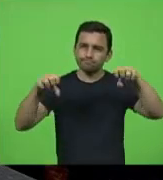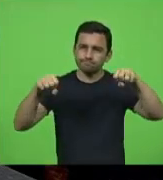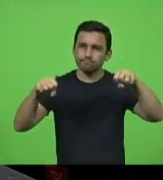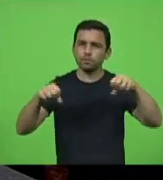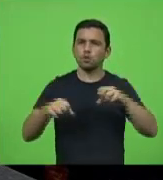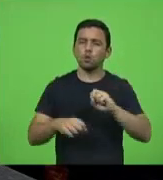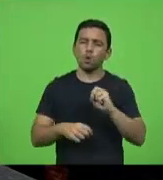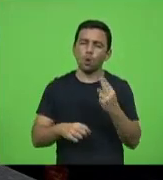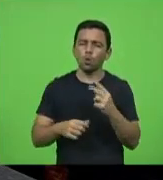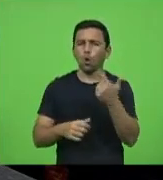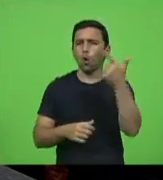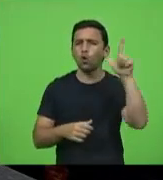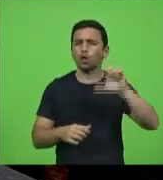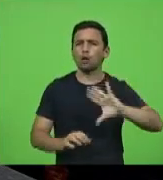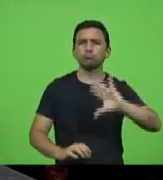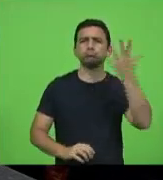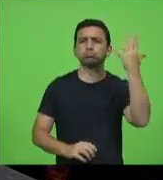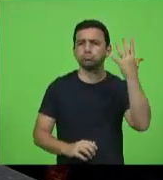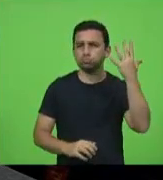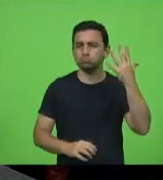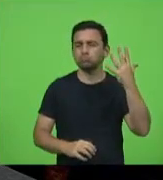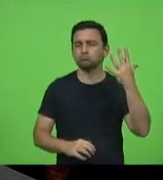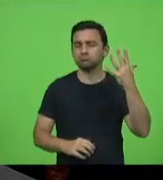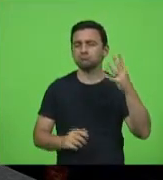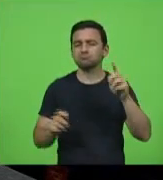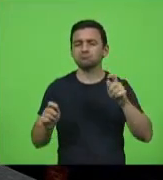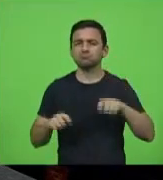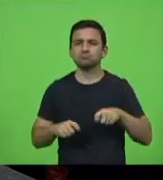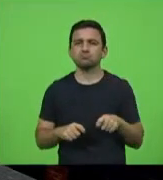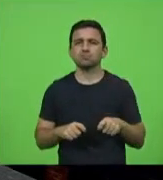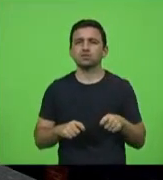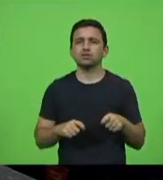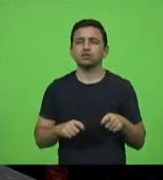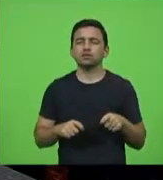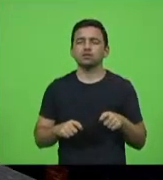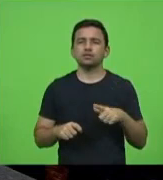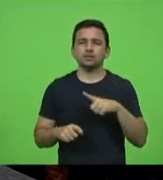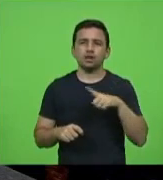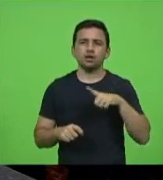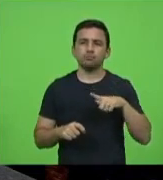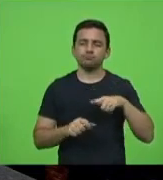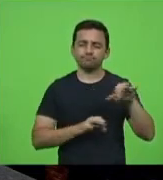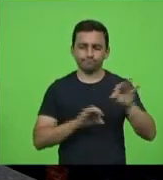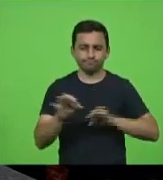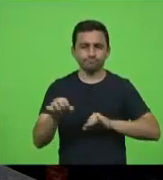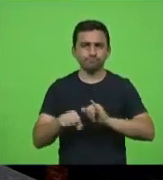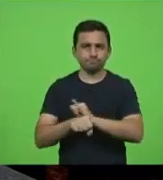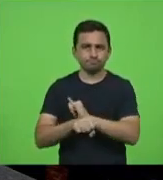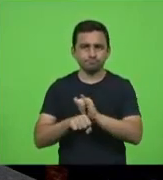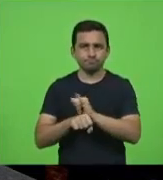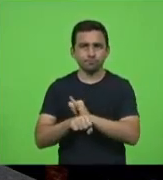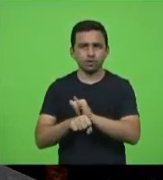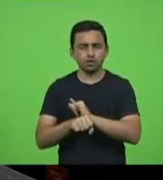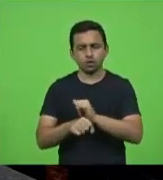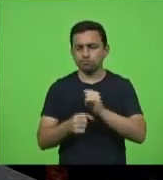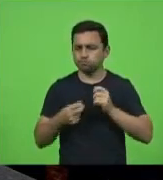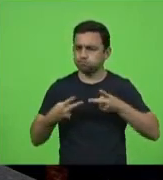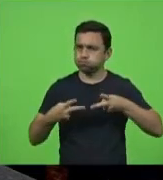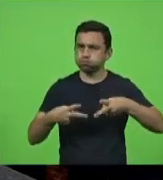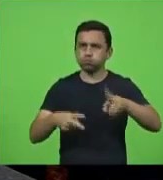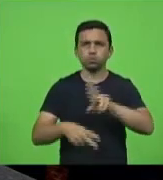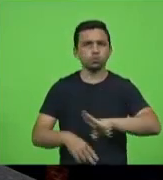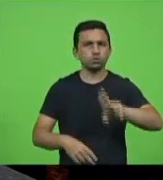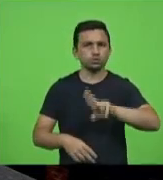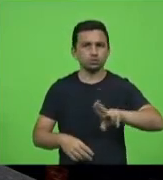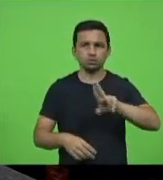emergência e a ideia é criar um instrumento para ser utilizado de maneira permanente também no Estado